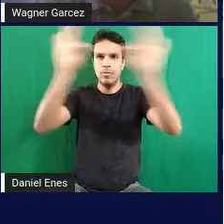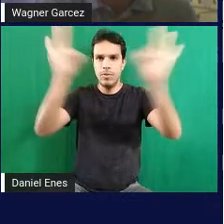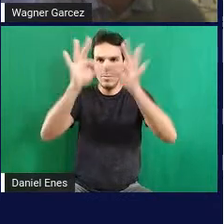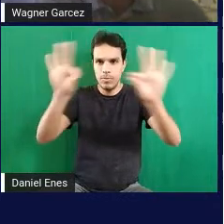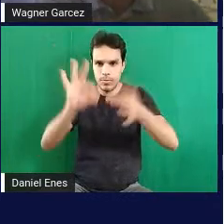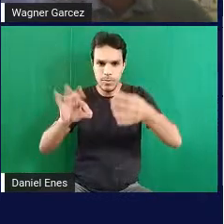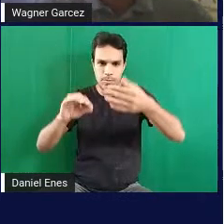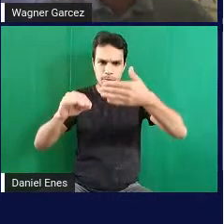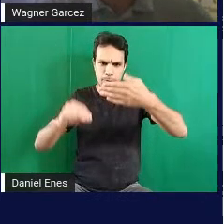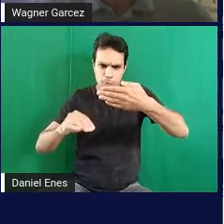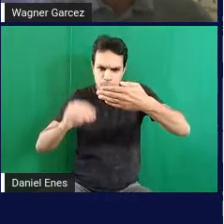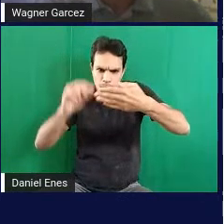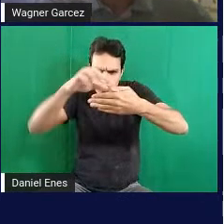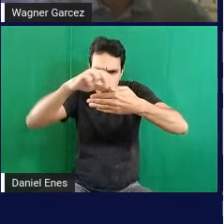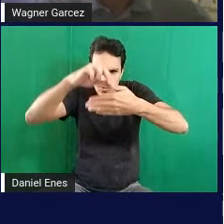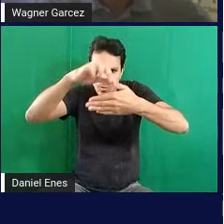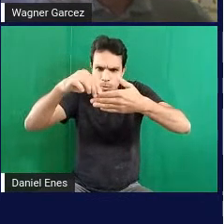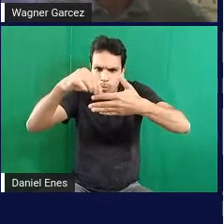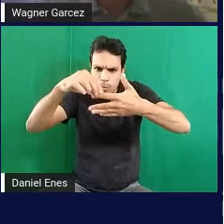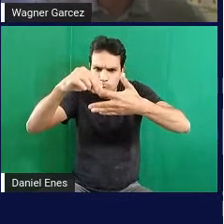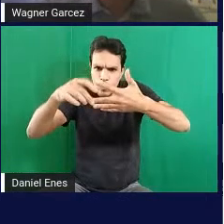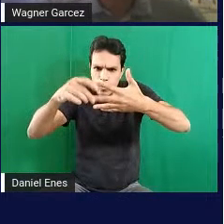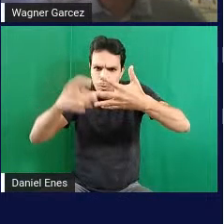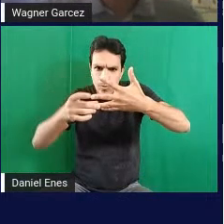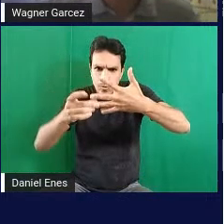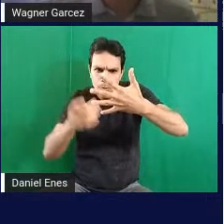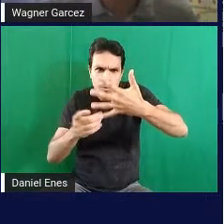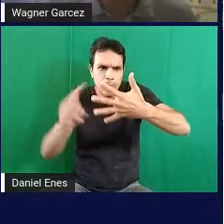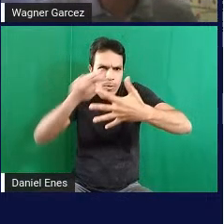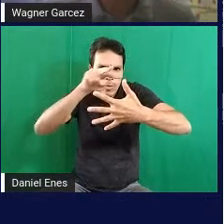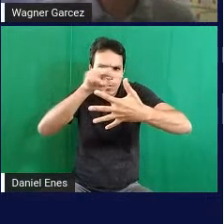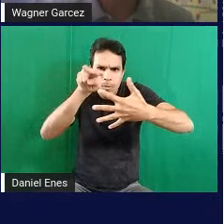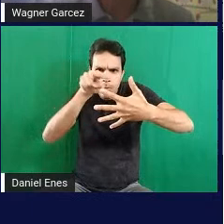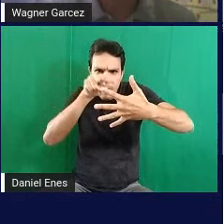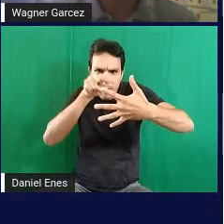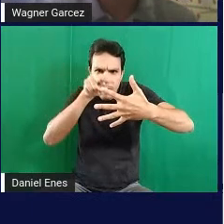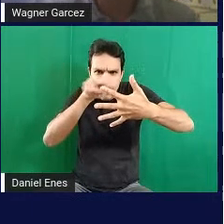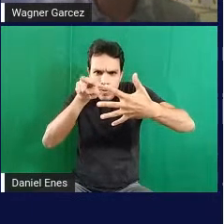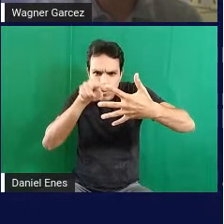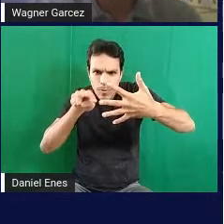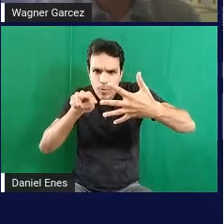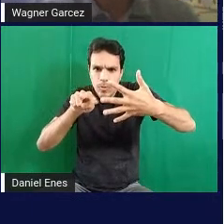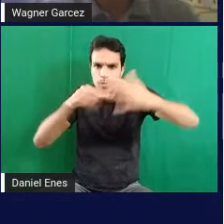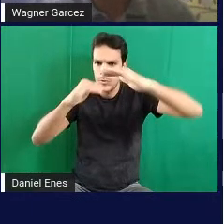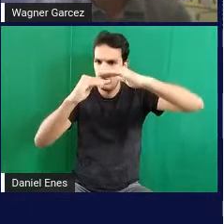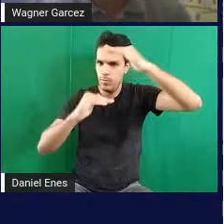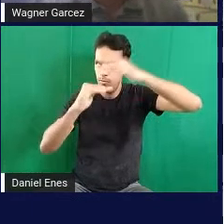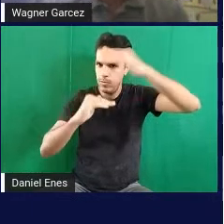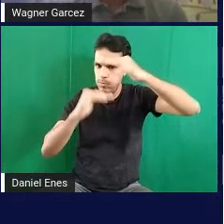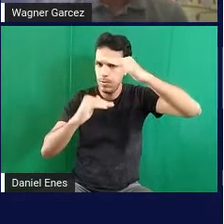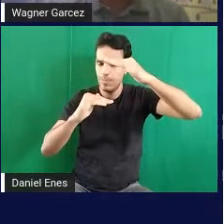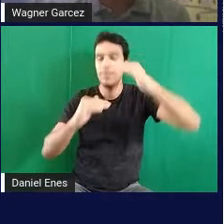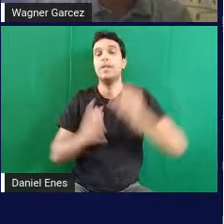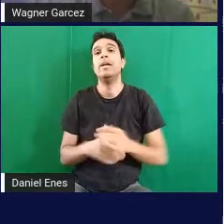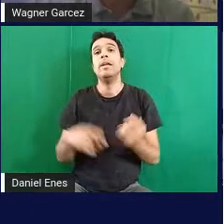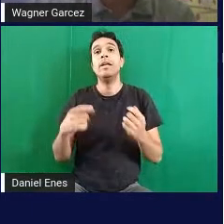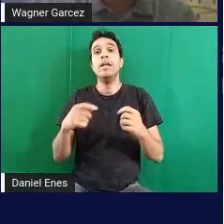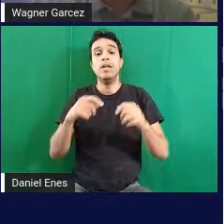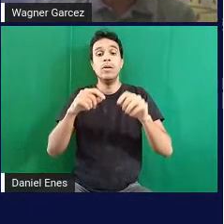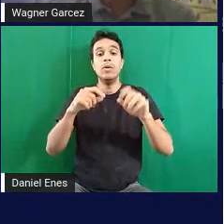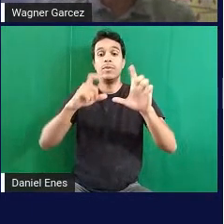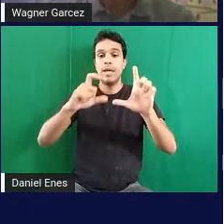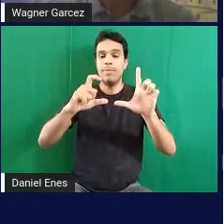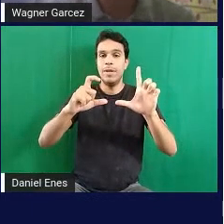difícil para ler. A fonte precisa ser uma fonte boa, 18, 20, 24,